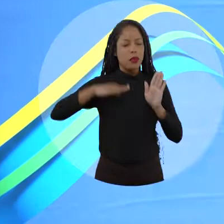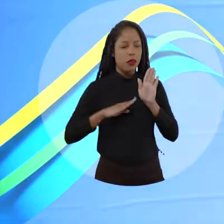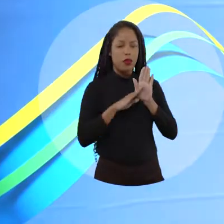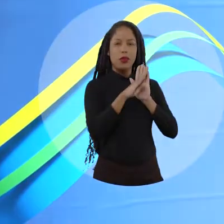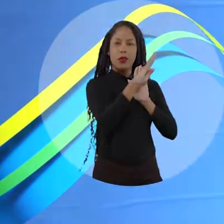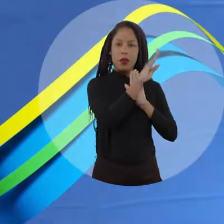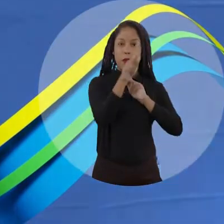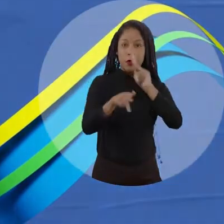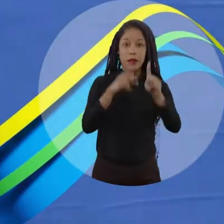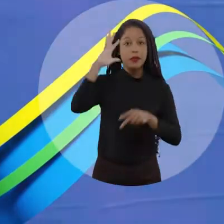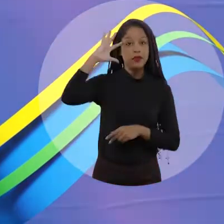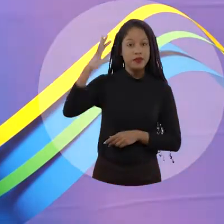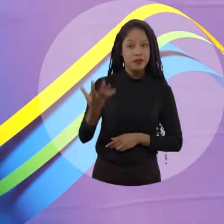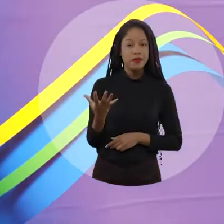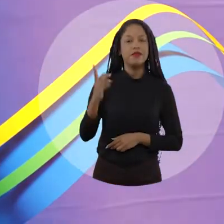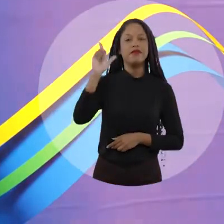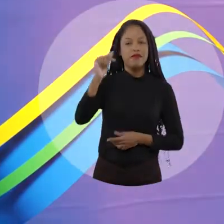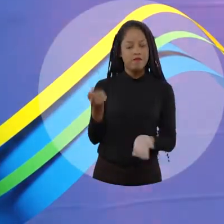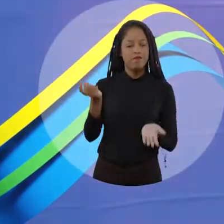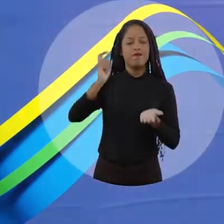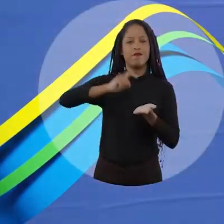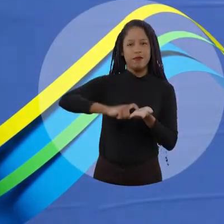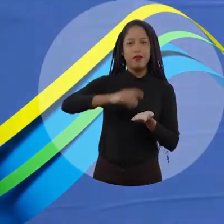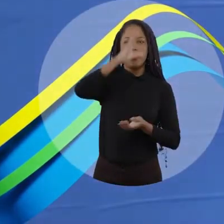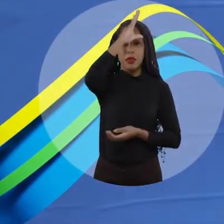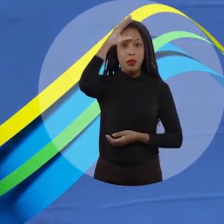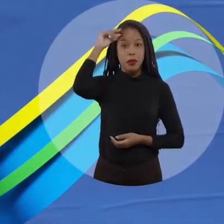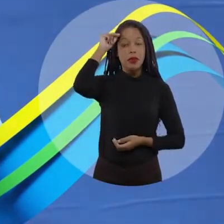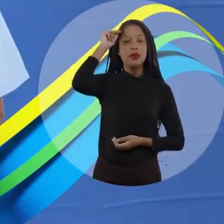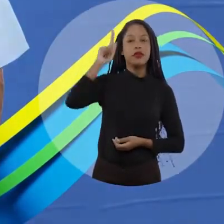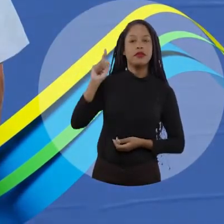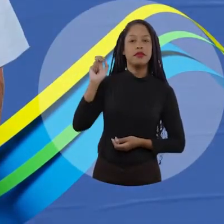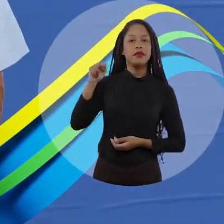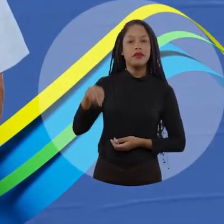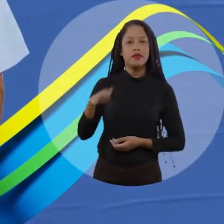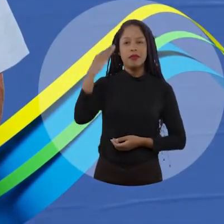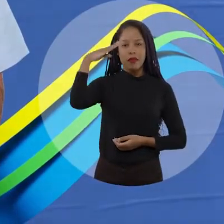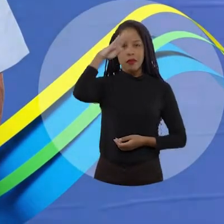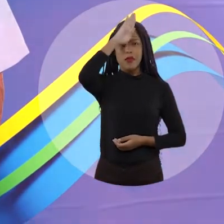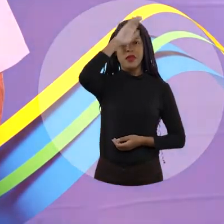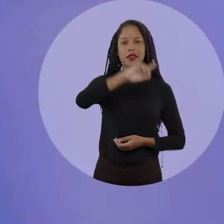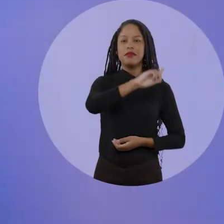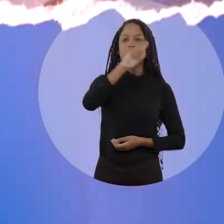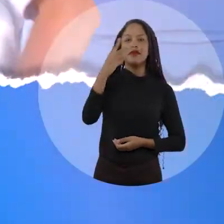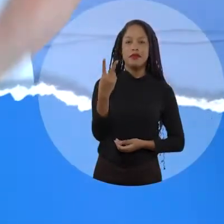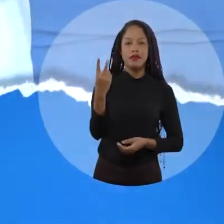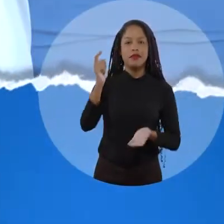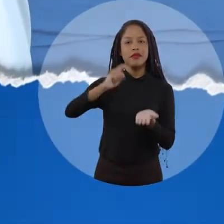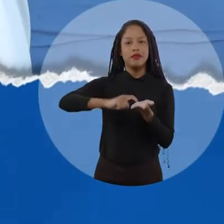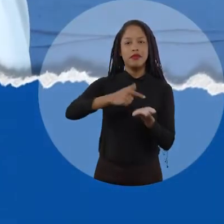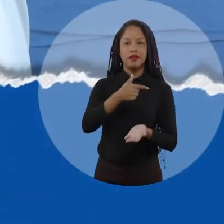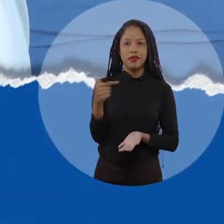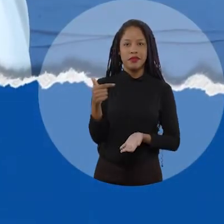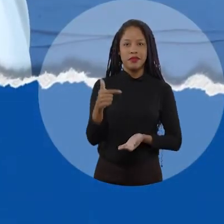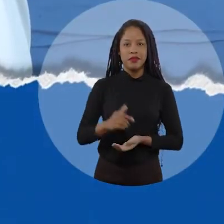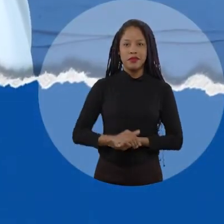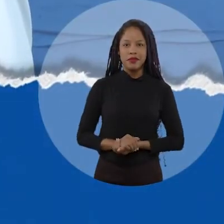disparou O povo decidiu E vai ser fechado Anderson Gilson e Bolsonaro Dia 2 Vote 22 E ser